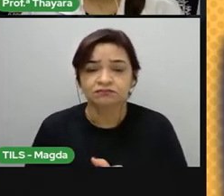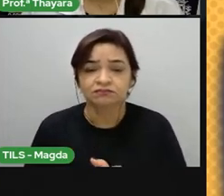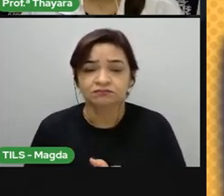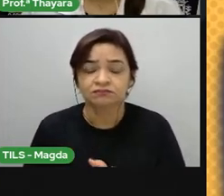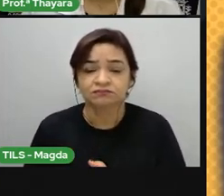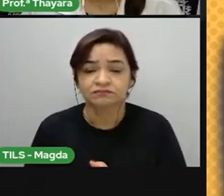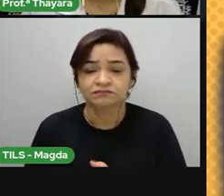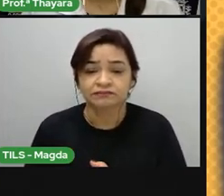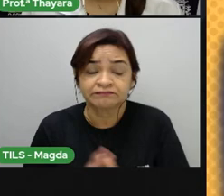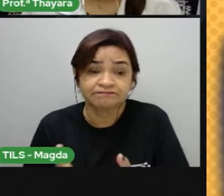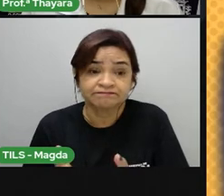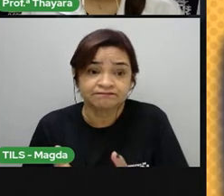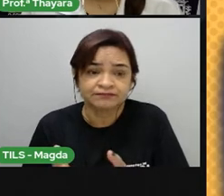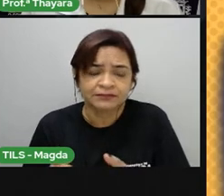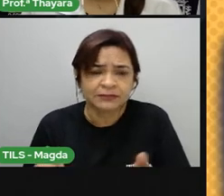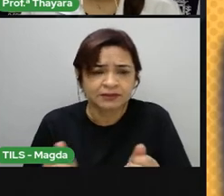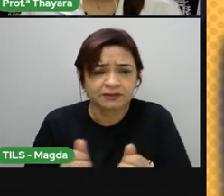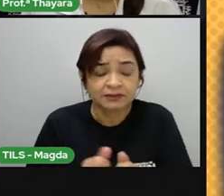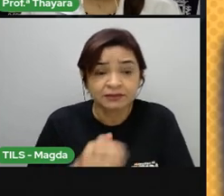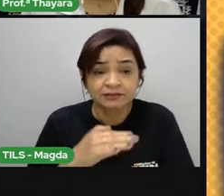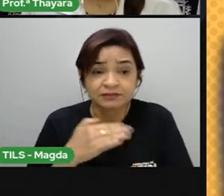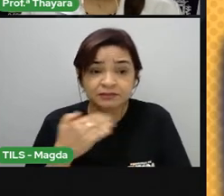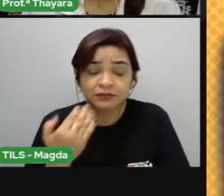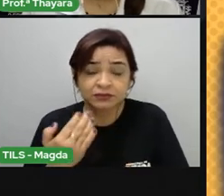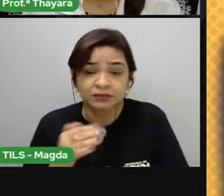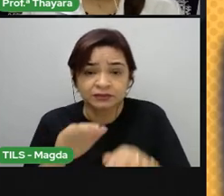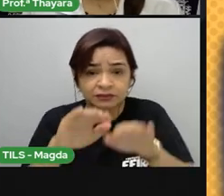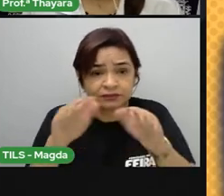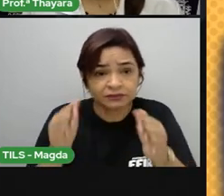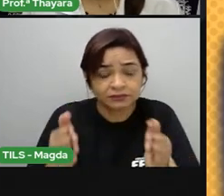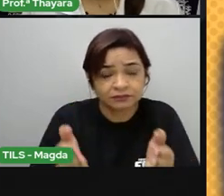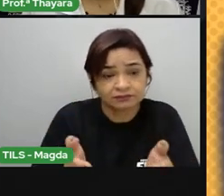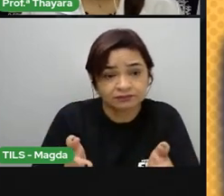Ficando presos e morrendo no interior da caverna.